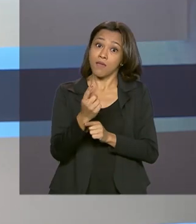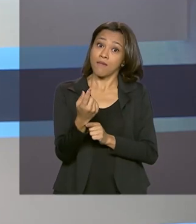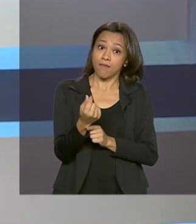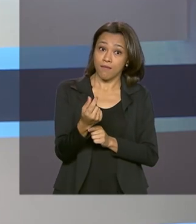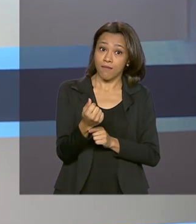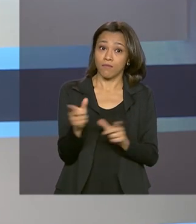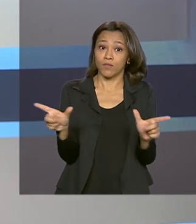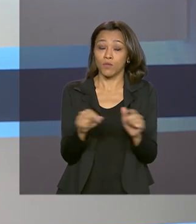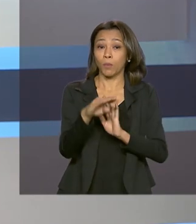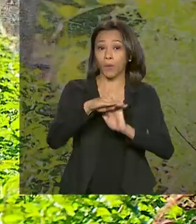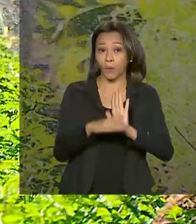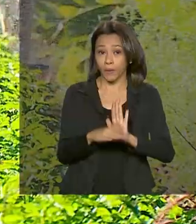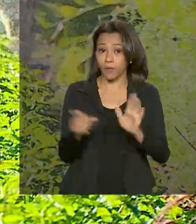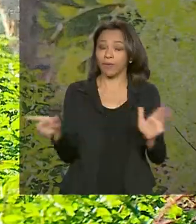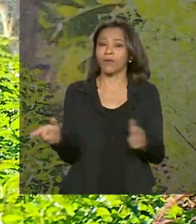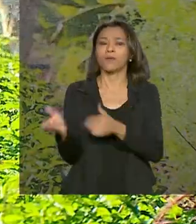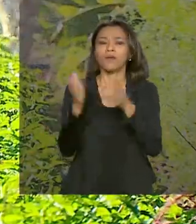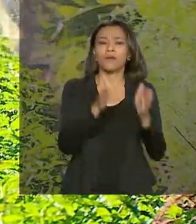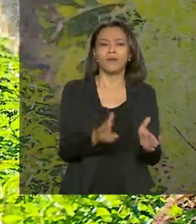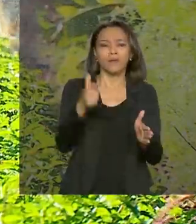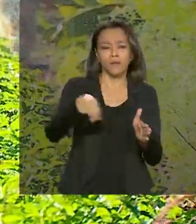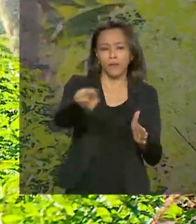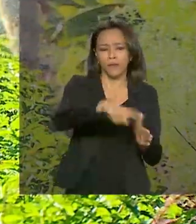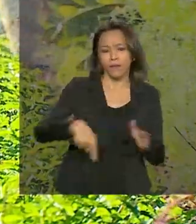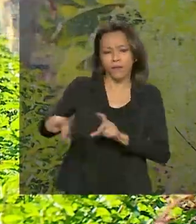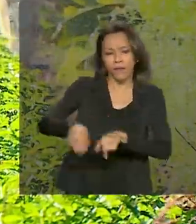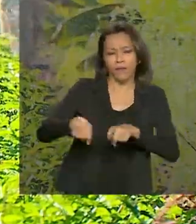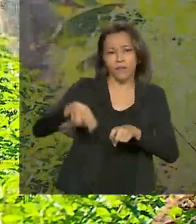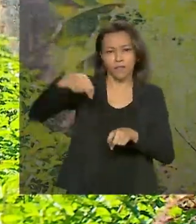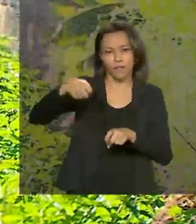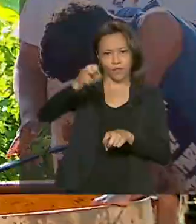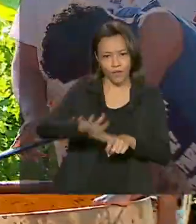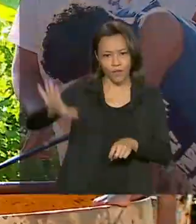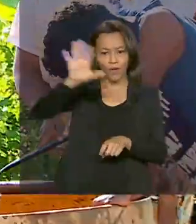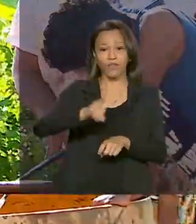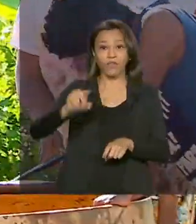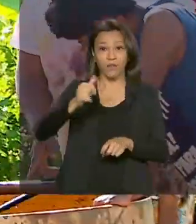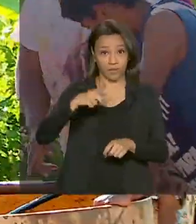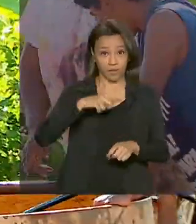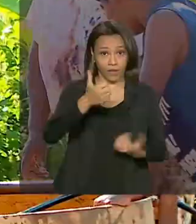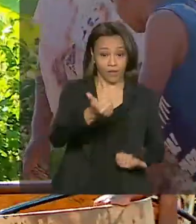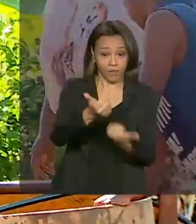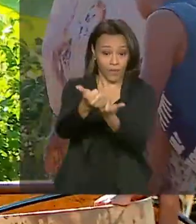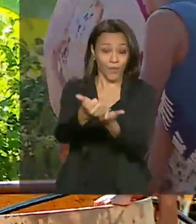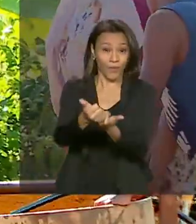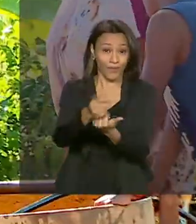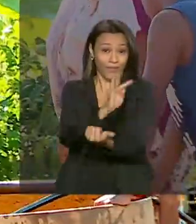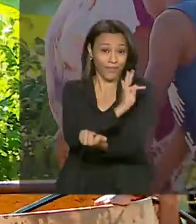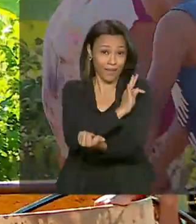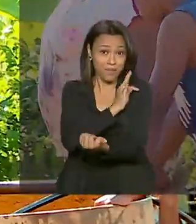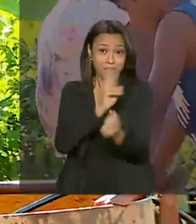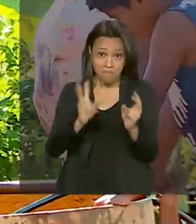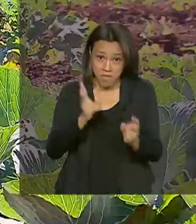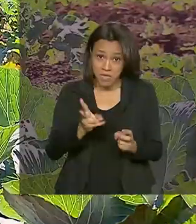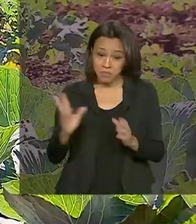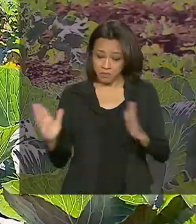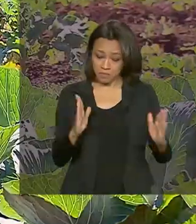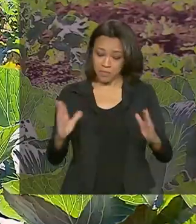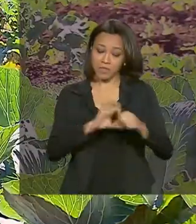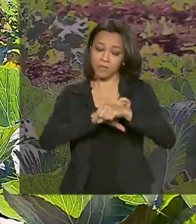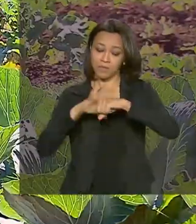E veja também, agricultores familiares do Nordeste vão receber assistência técnica mesmo durante a pandemia.